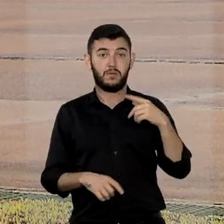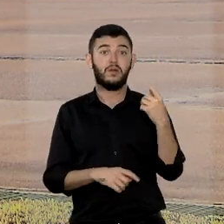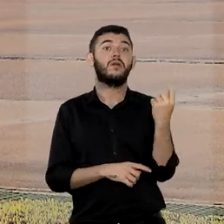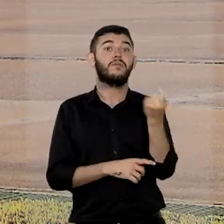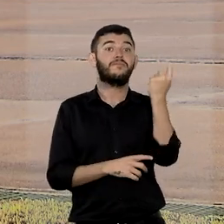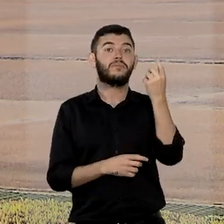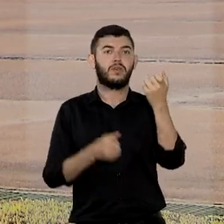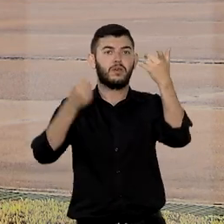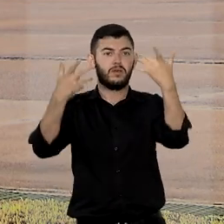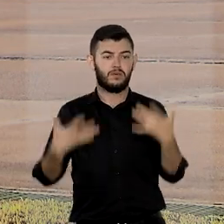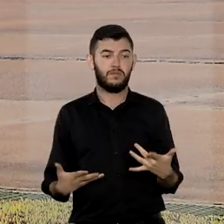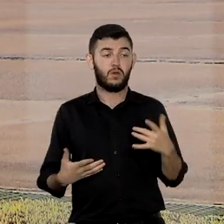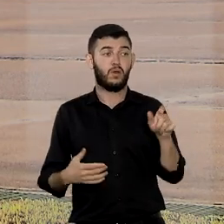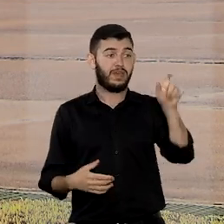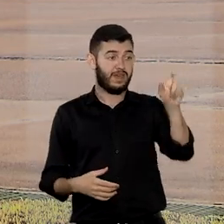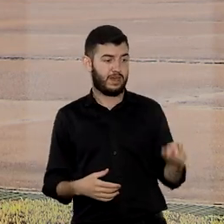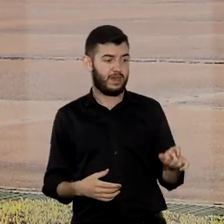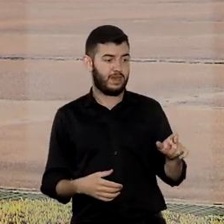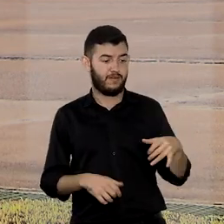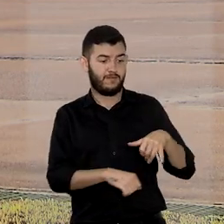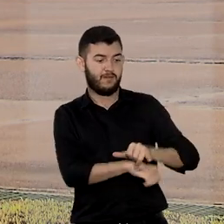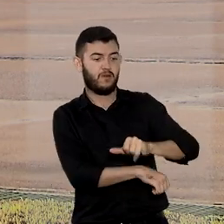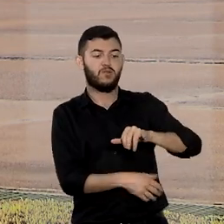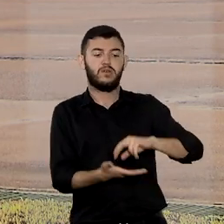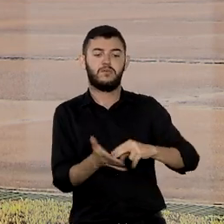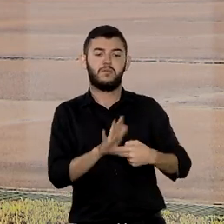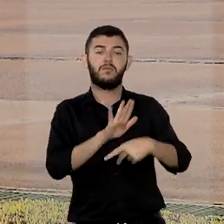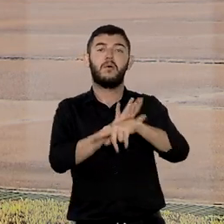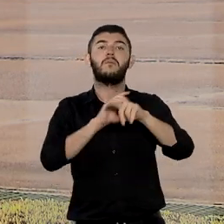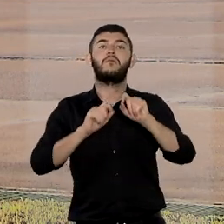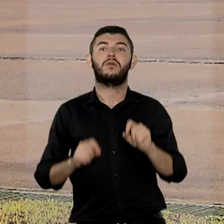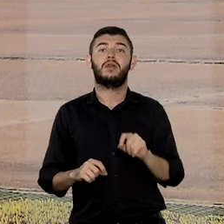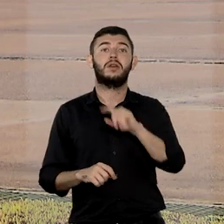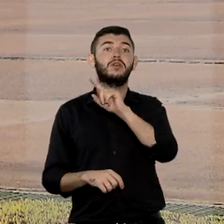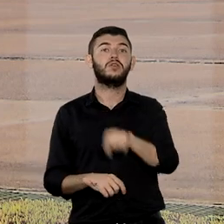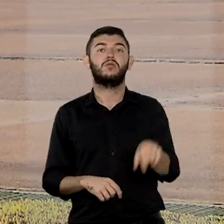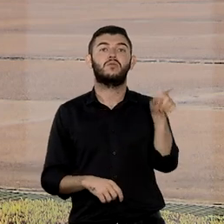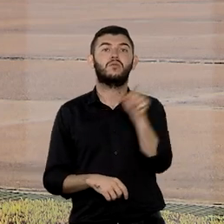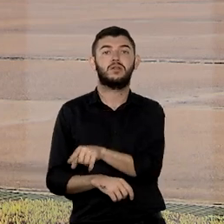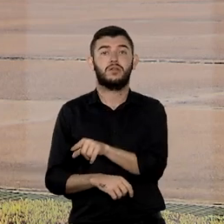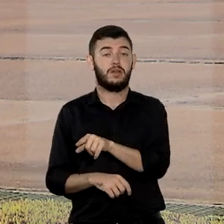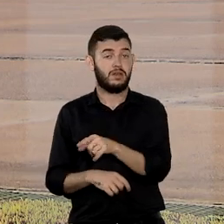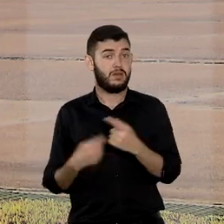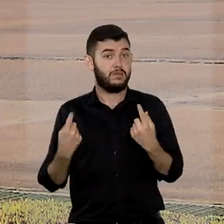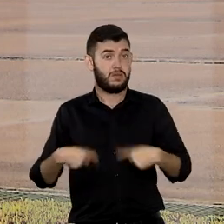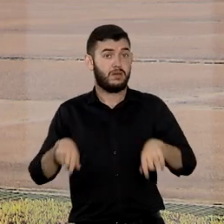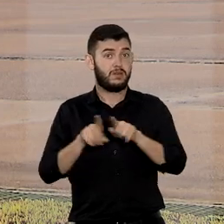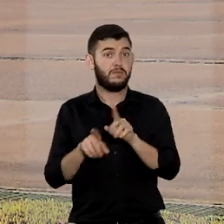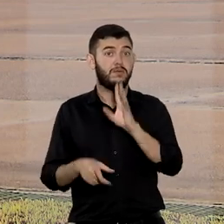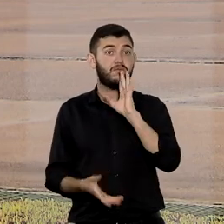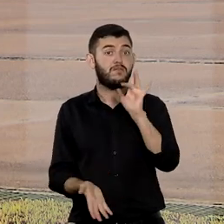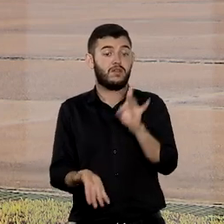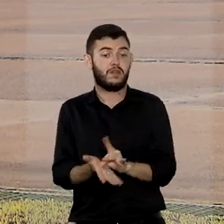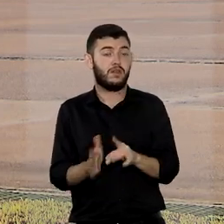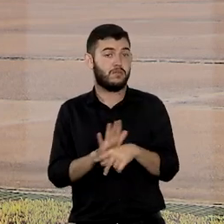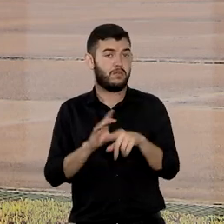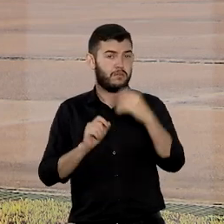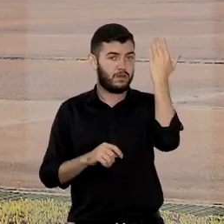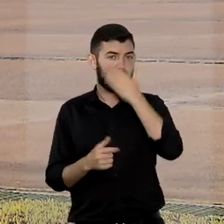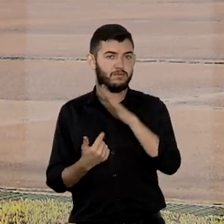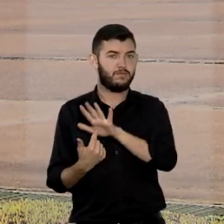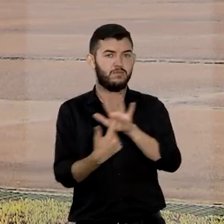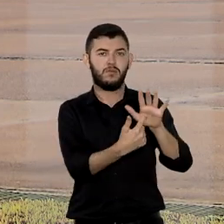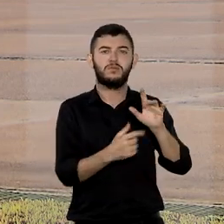do acusado na audiência de instrução representaria uma nulidade relativa que exige para o seu reconhecimento